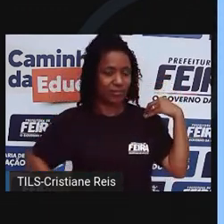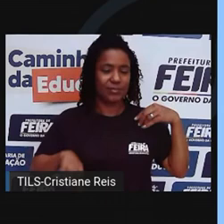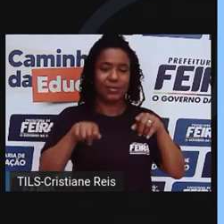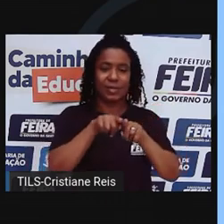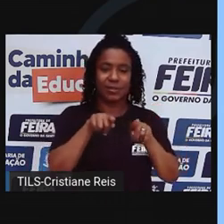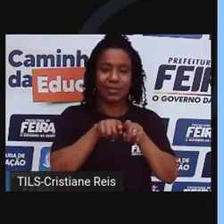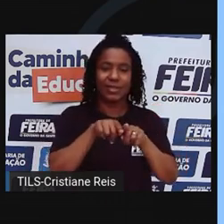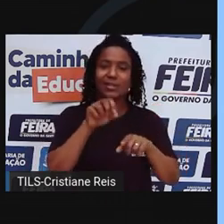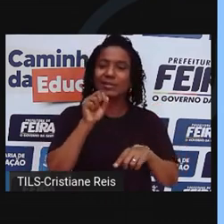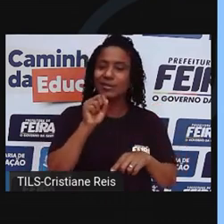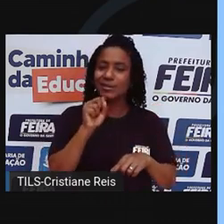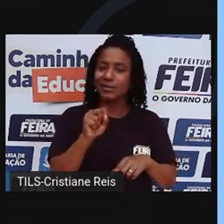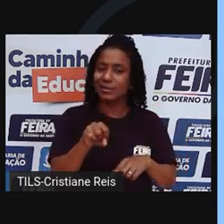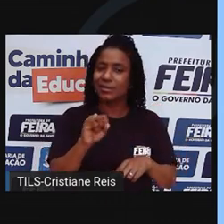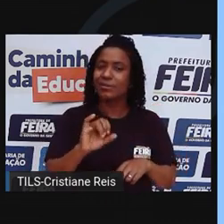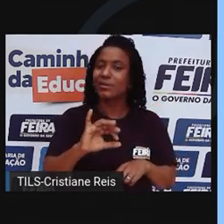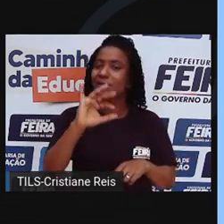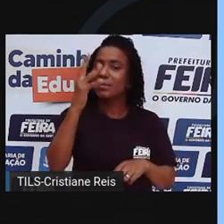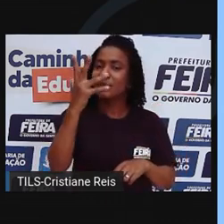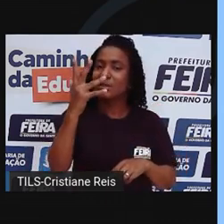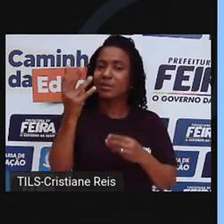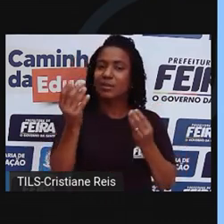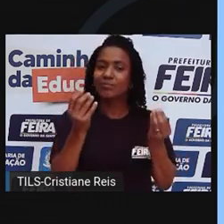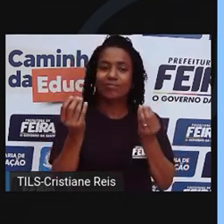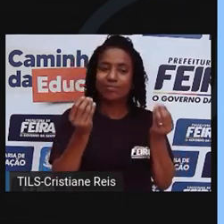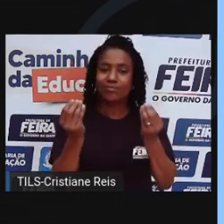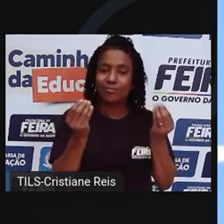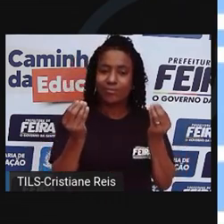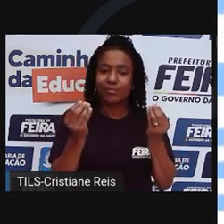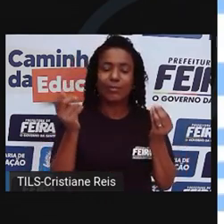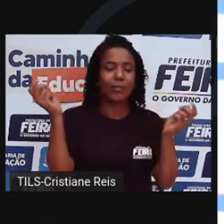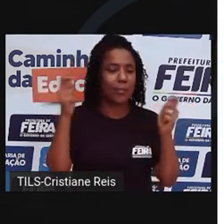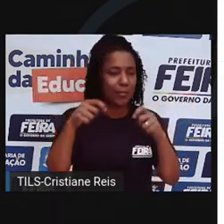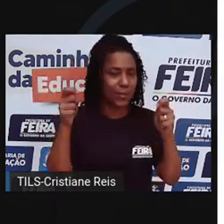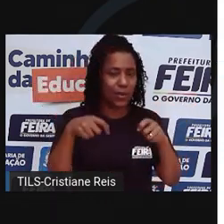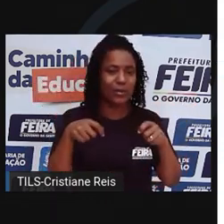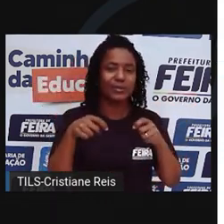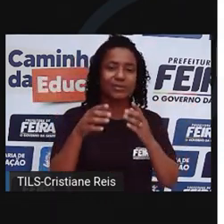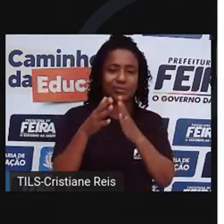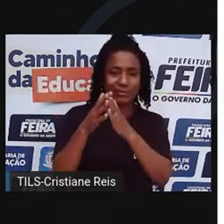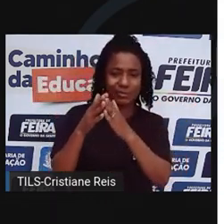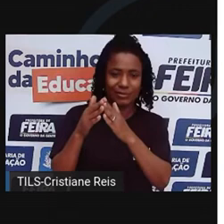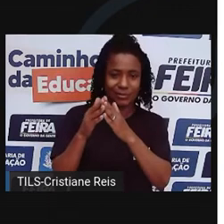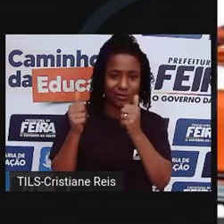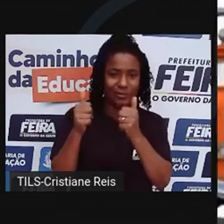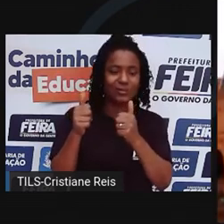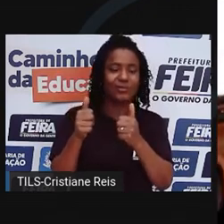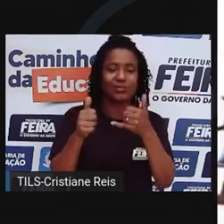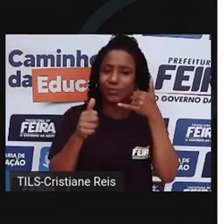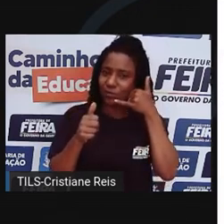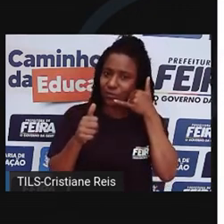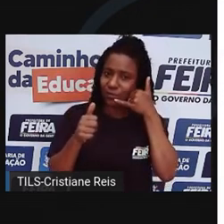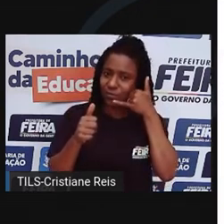errado, o ideal é pedir socorro aos profissionais responsáveis, como os bombeiros